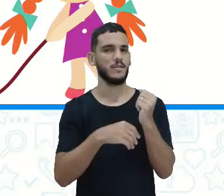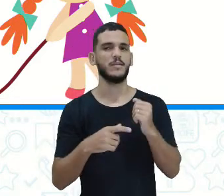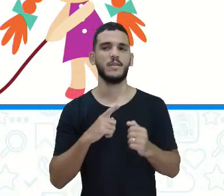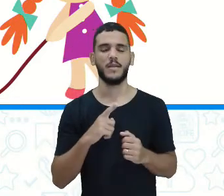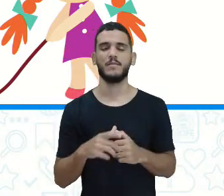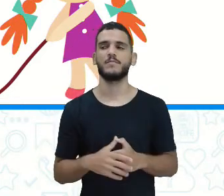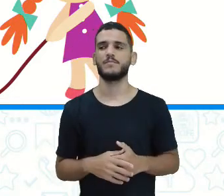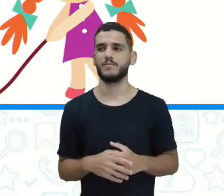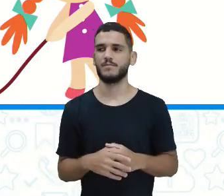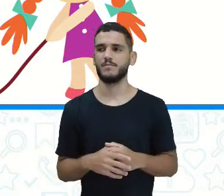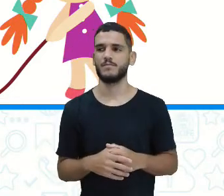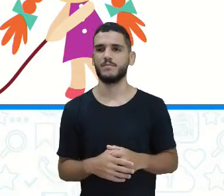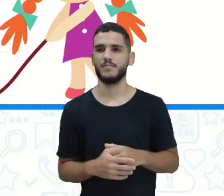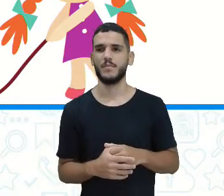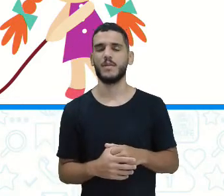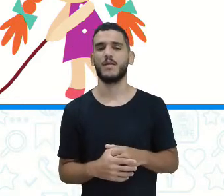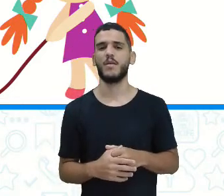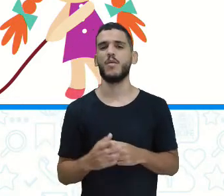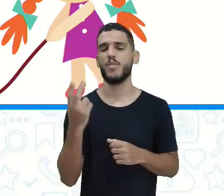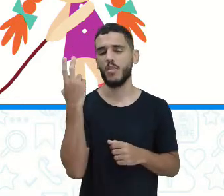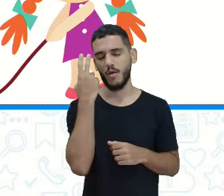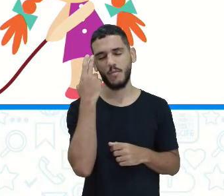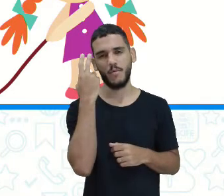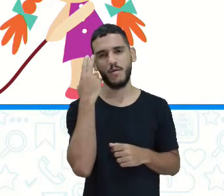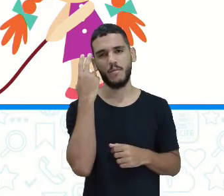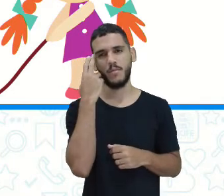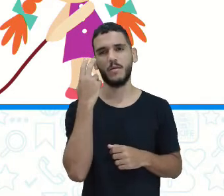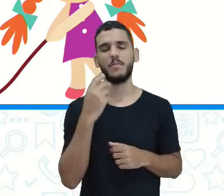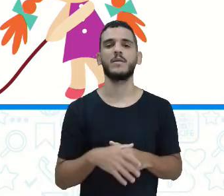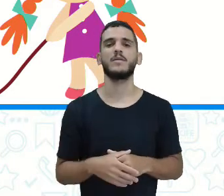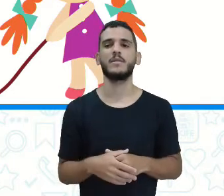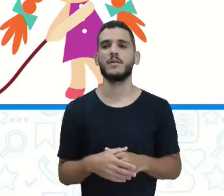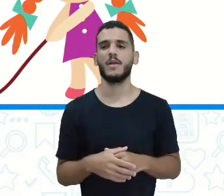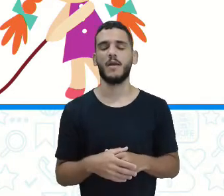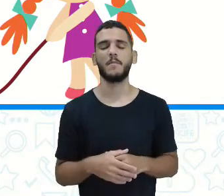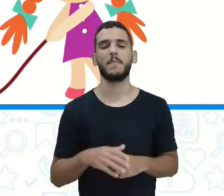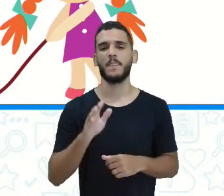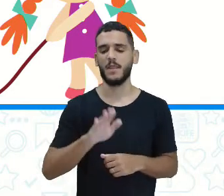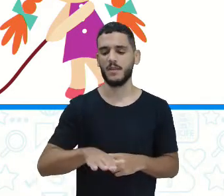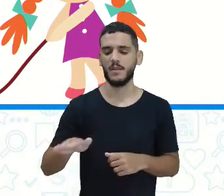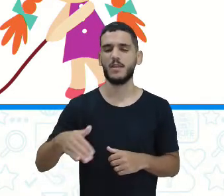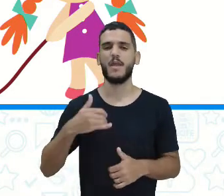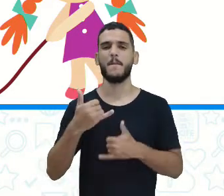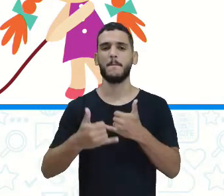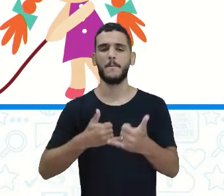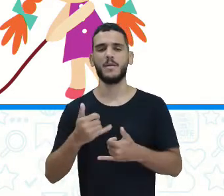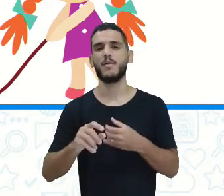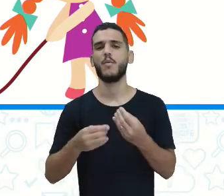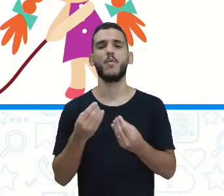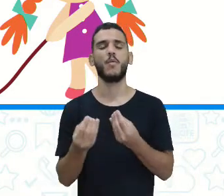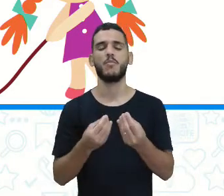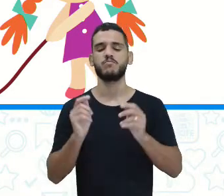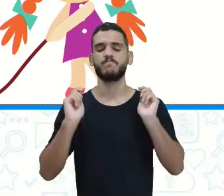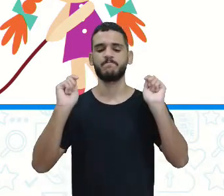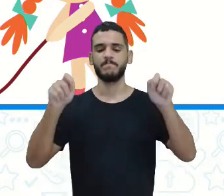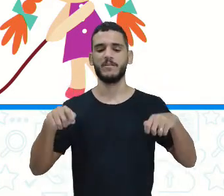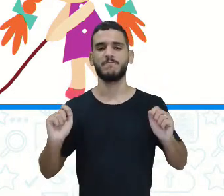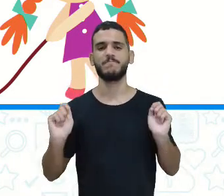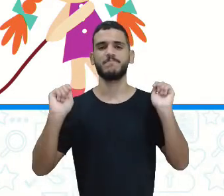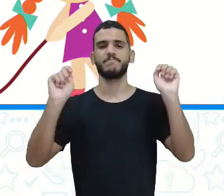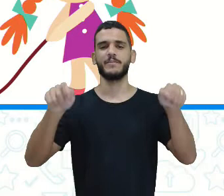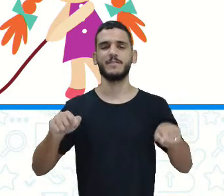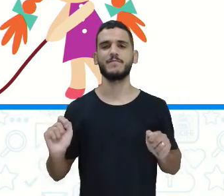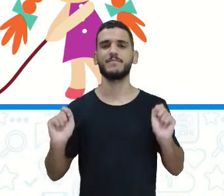Geralmente, as crianças brincam com esse texto pulando corda, como está aí na imagem. Então, as crianças brincam